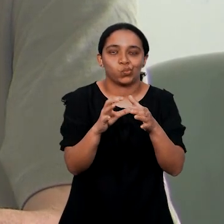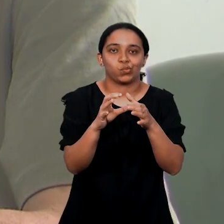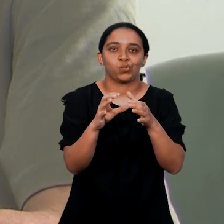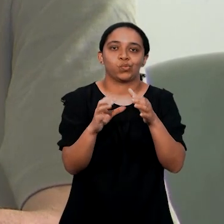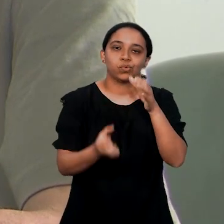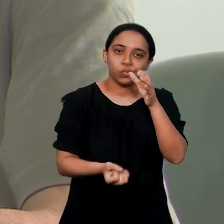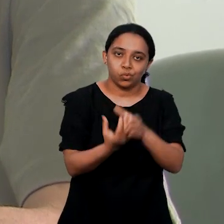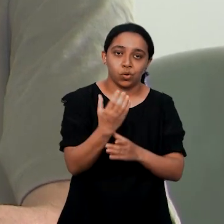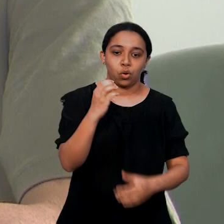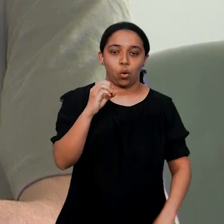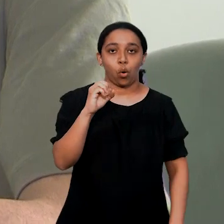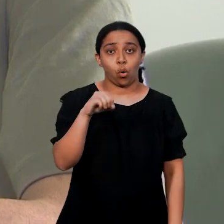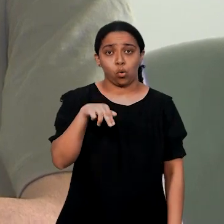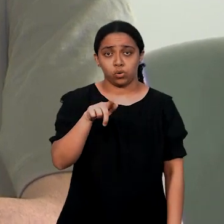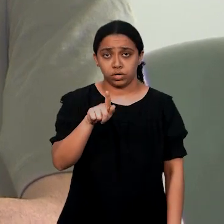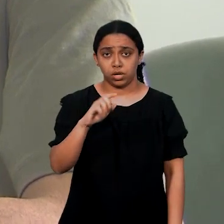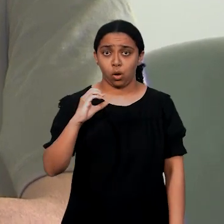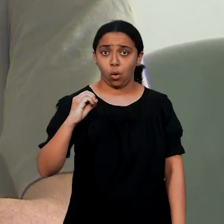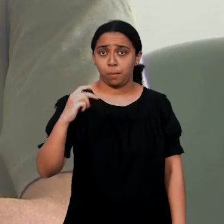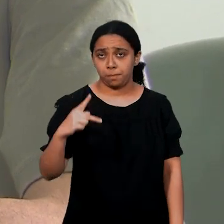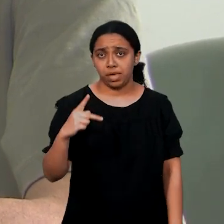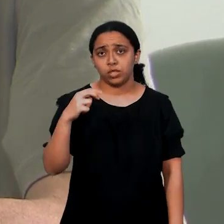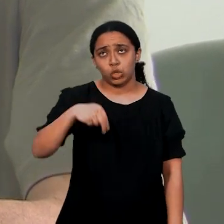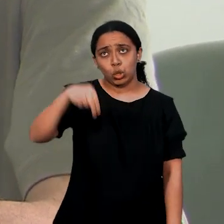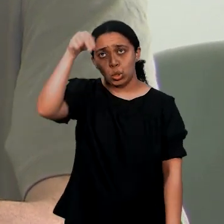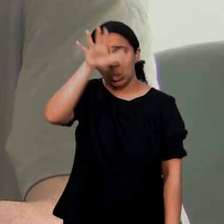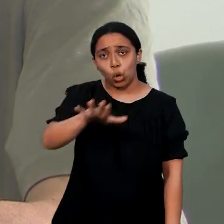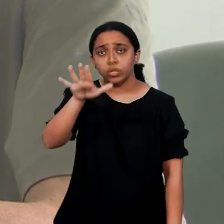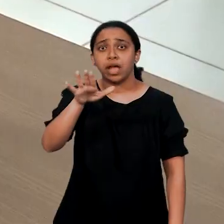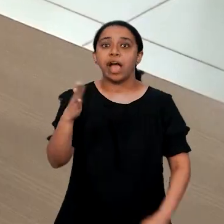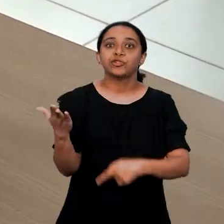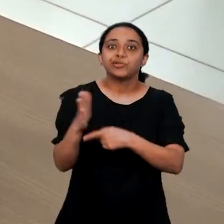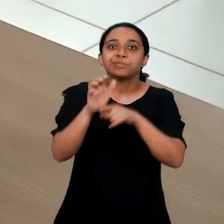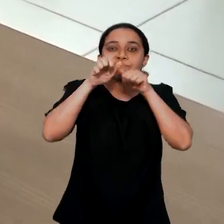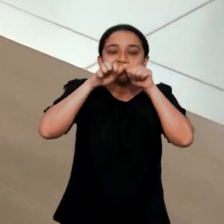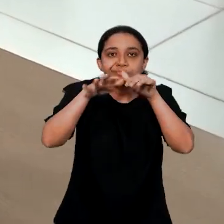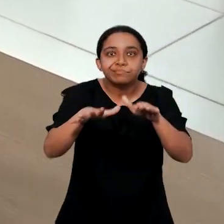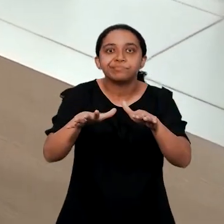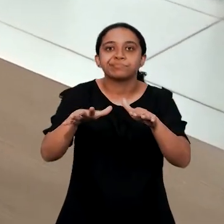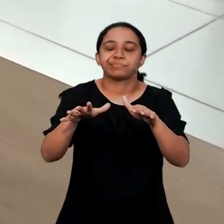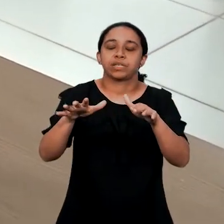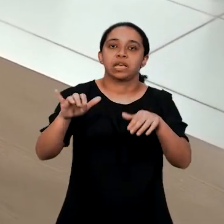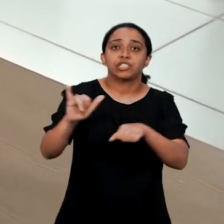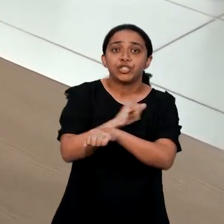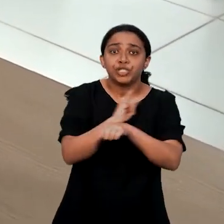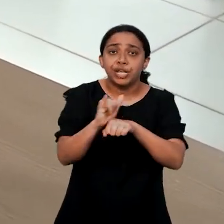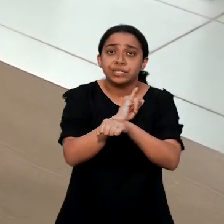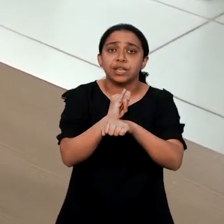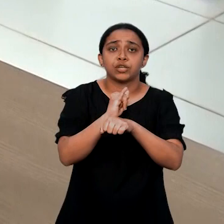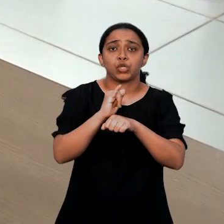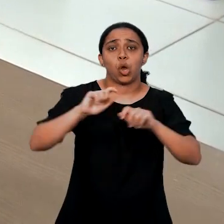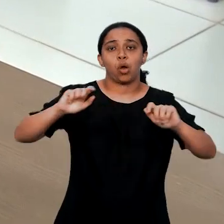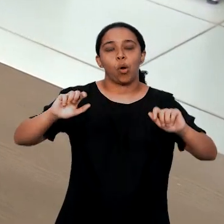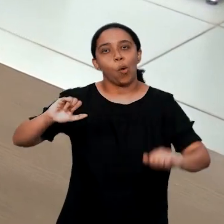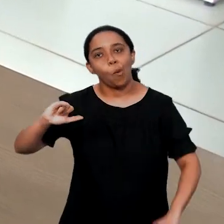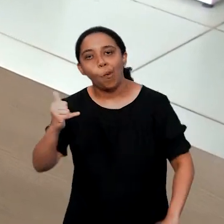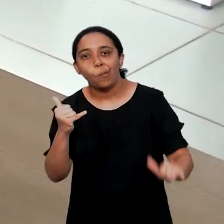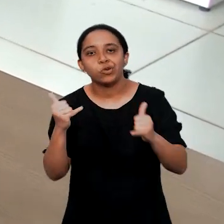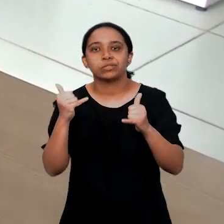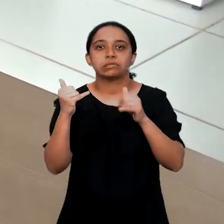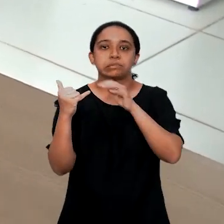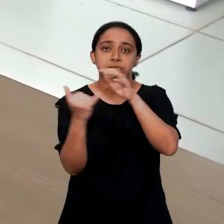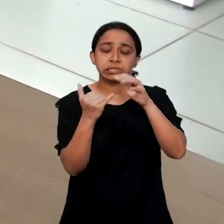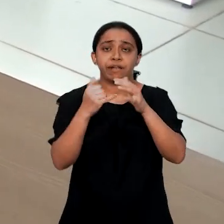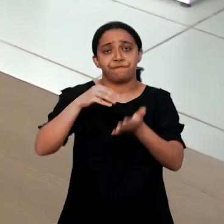fundar uma ONG, a OP Nordeste, para ajudar a difundir essas possibilidades internacionais